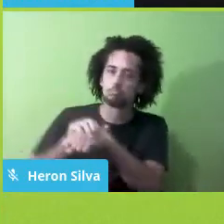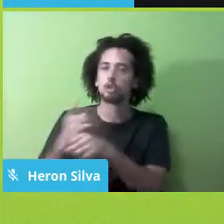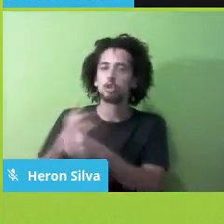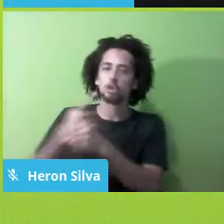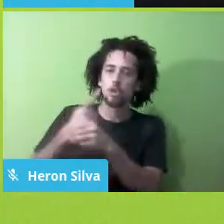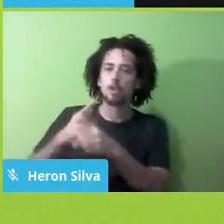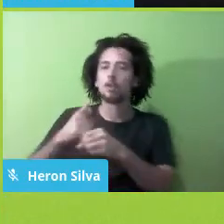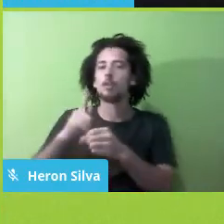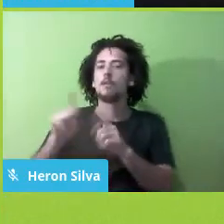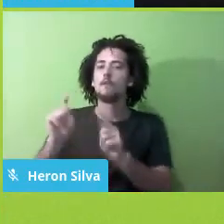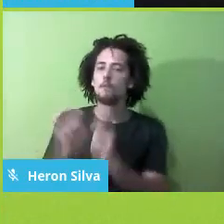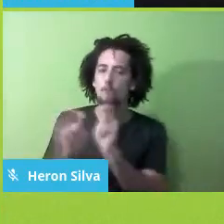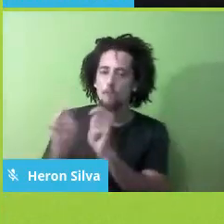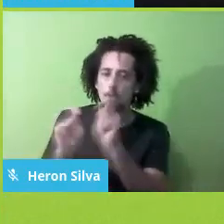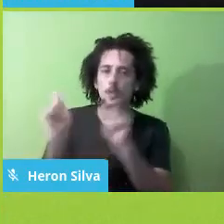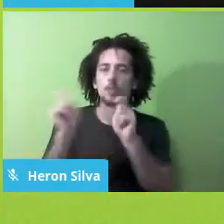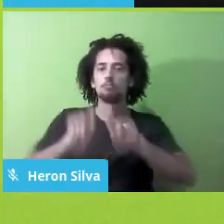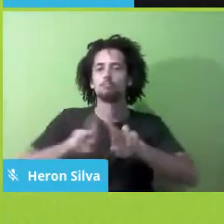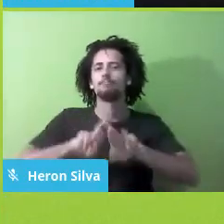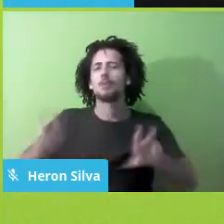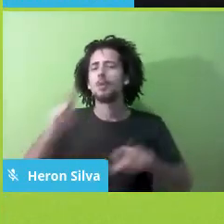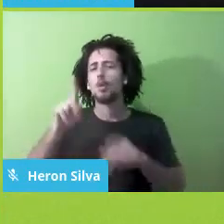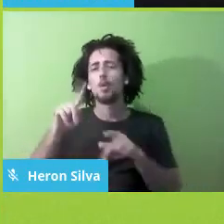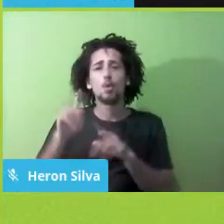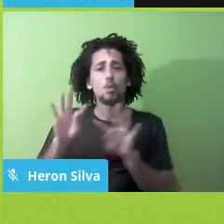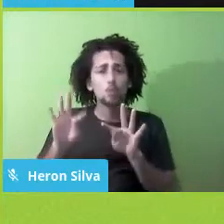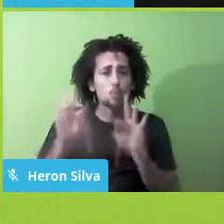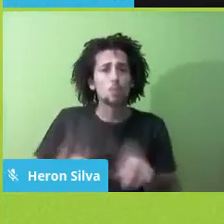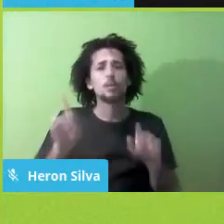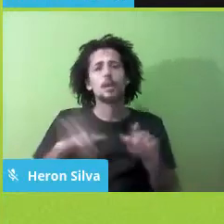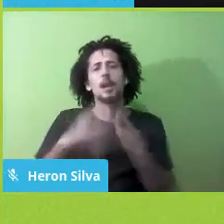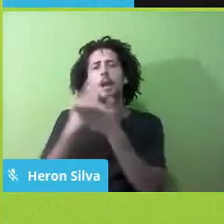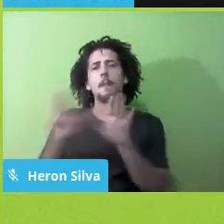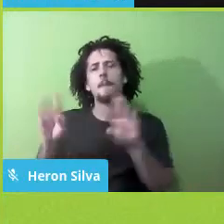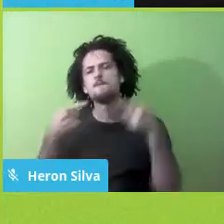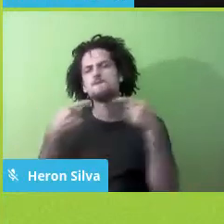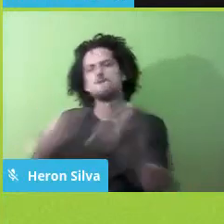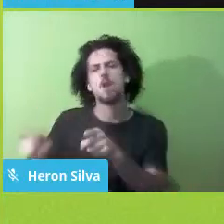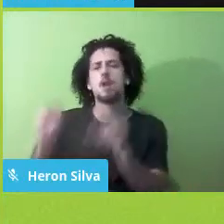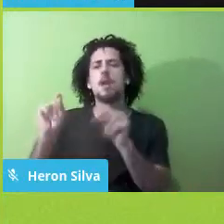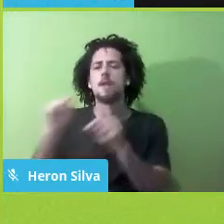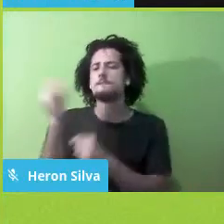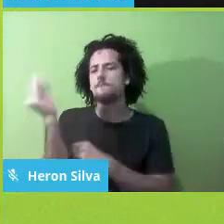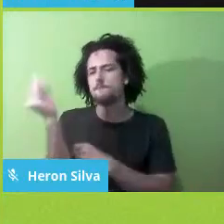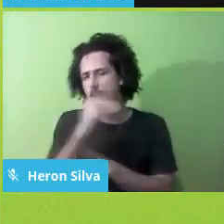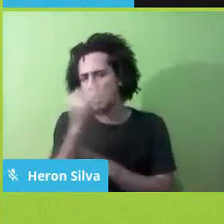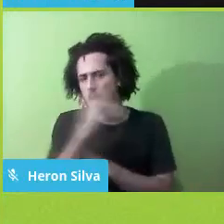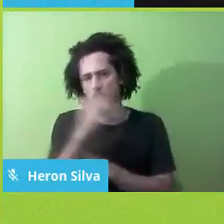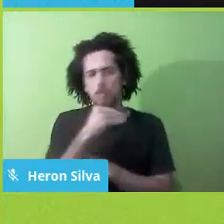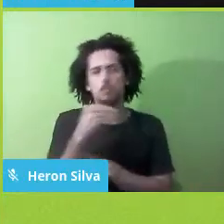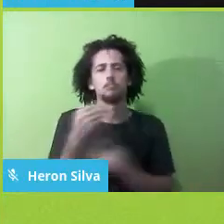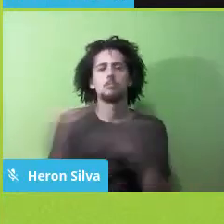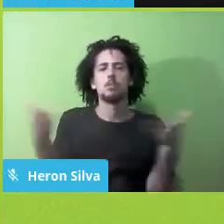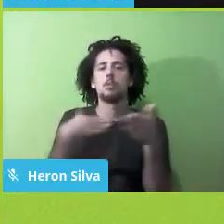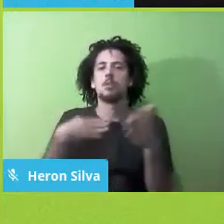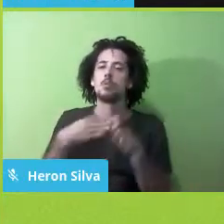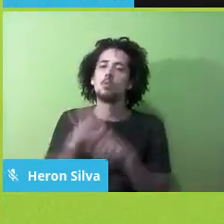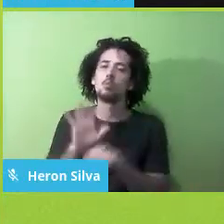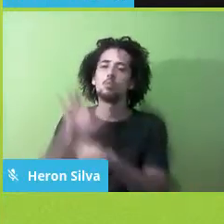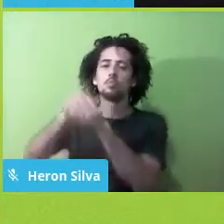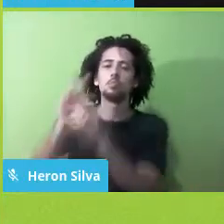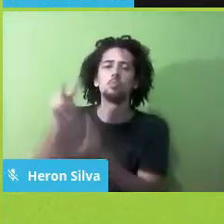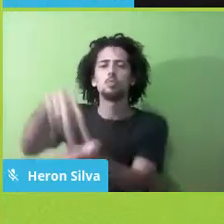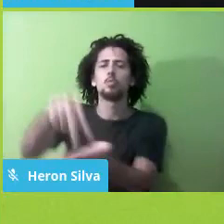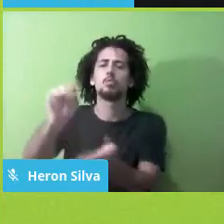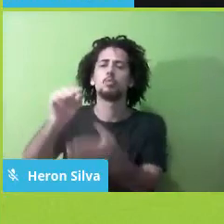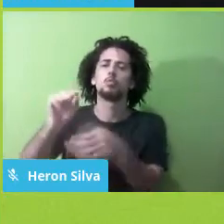tudo isso era muito frágil, tudo isso foi atacado e, portanto, precisou se ir ao Supremo Tribunal Federal. Eu tinha esquecido